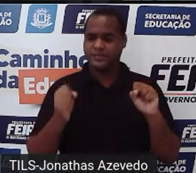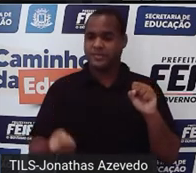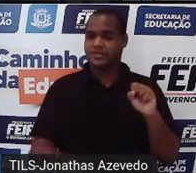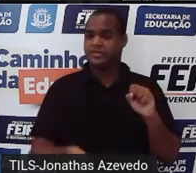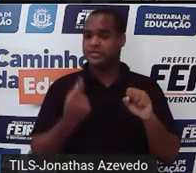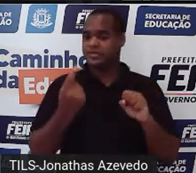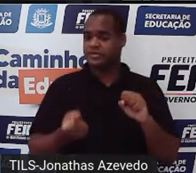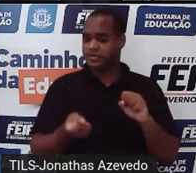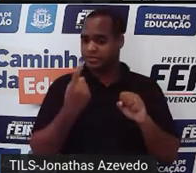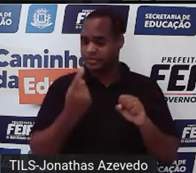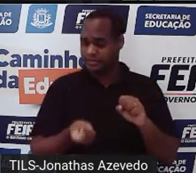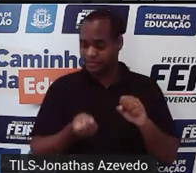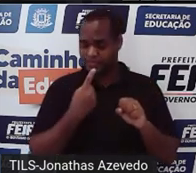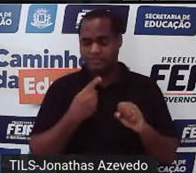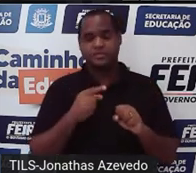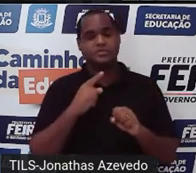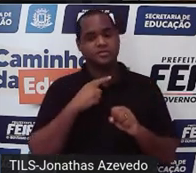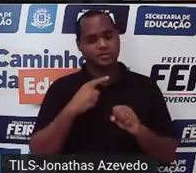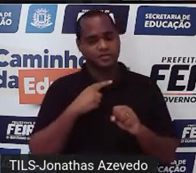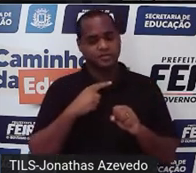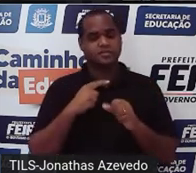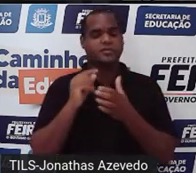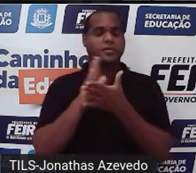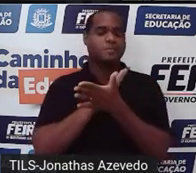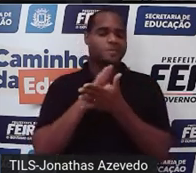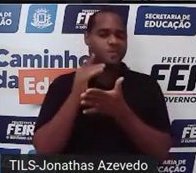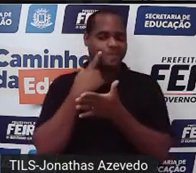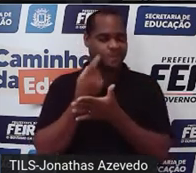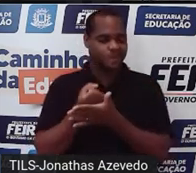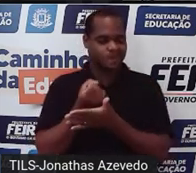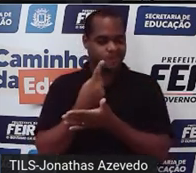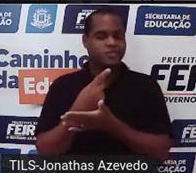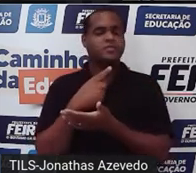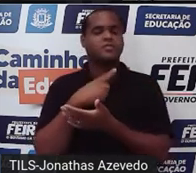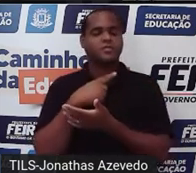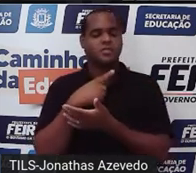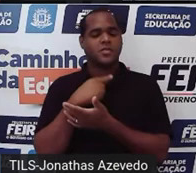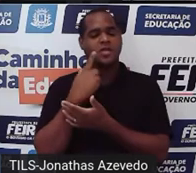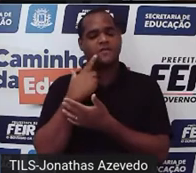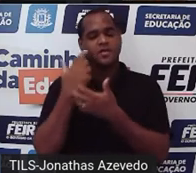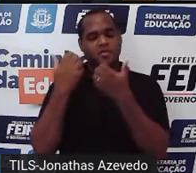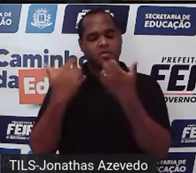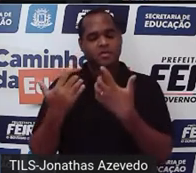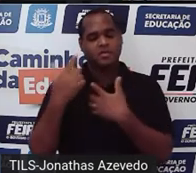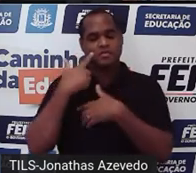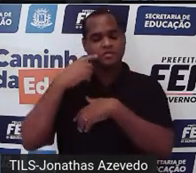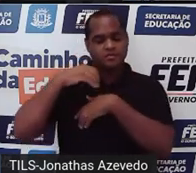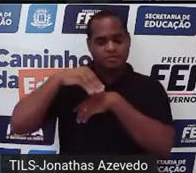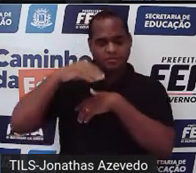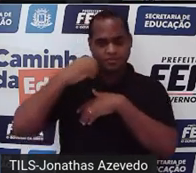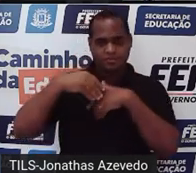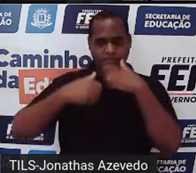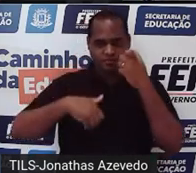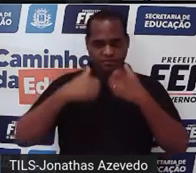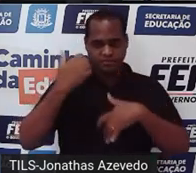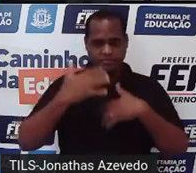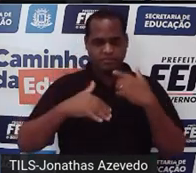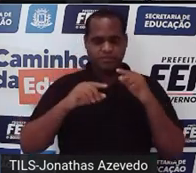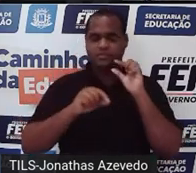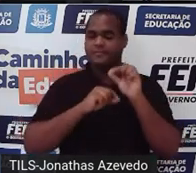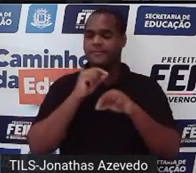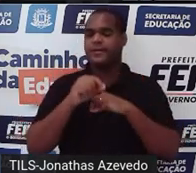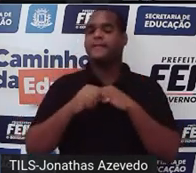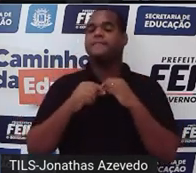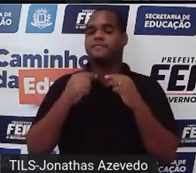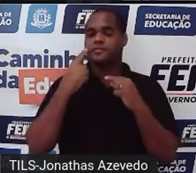isso né? e essa estranheza quando a gente leva pro gráfico acontece alguma coisa tá bom?